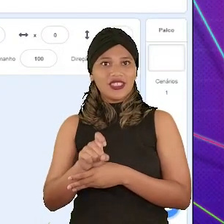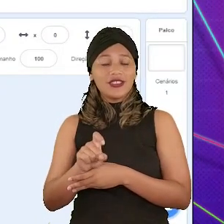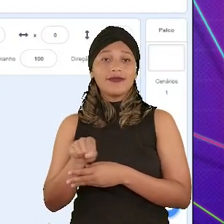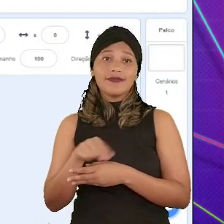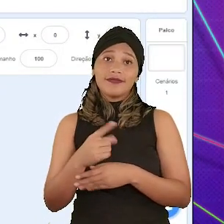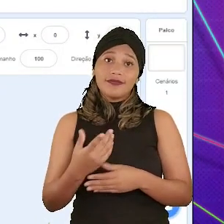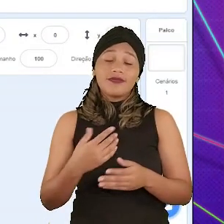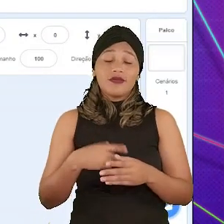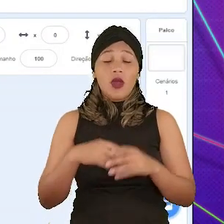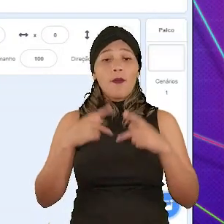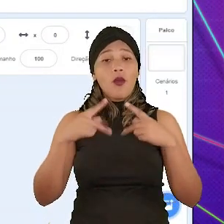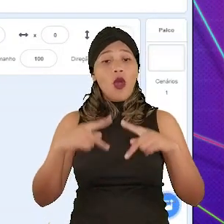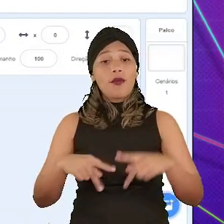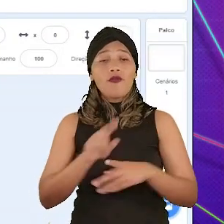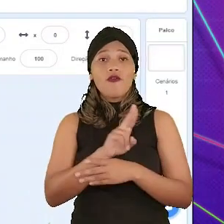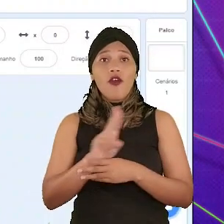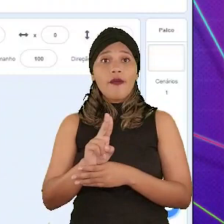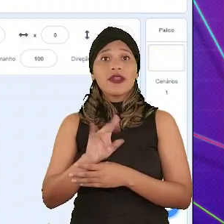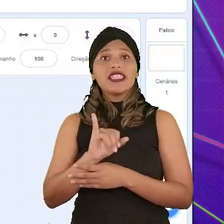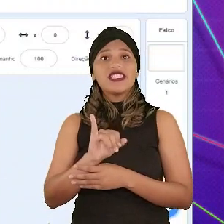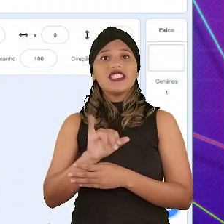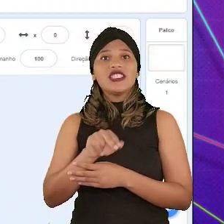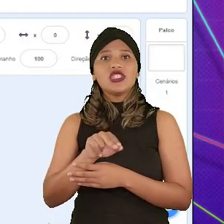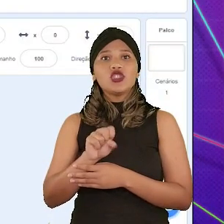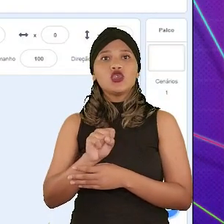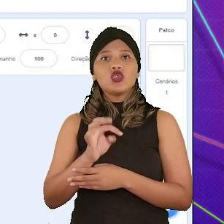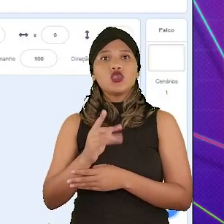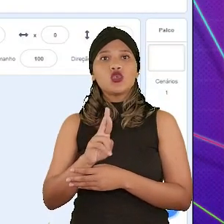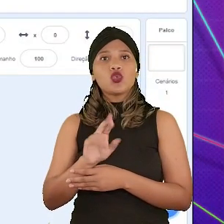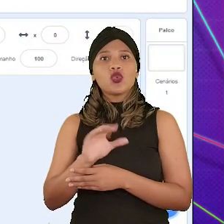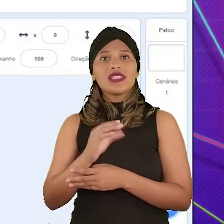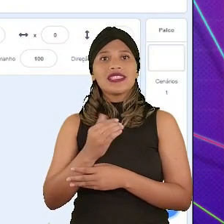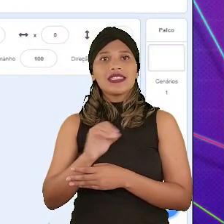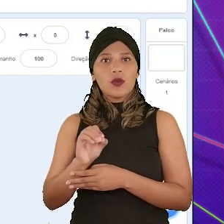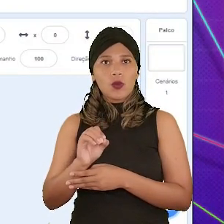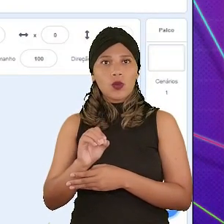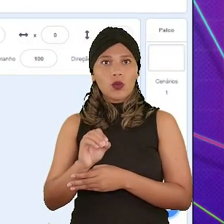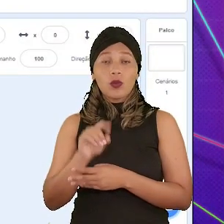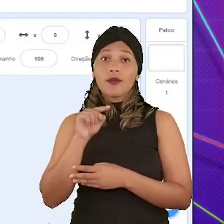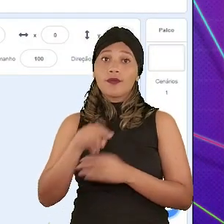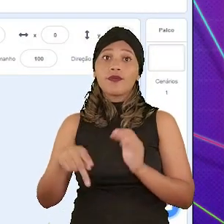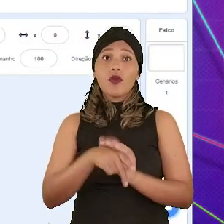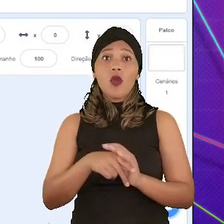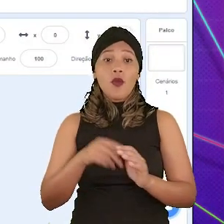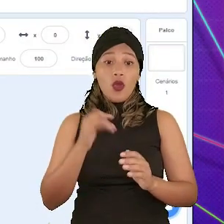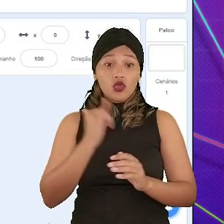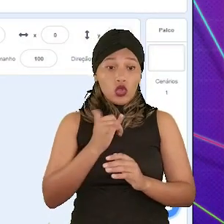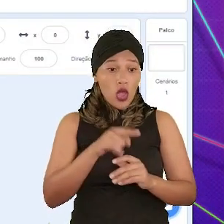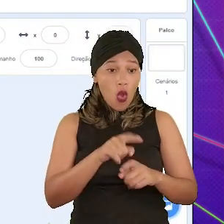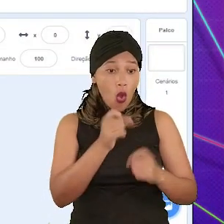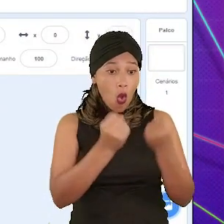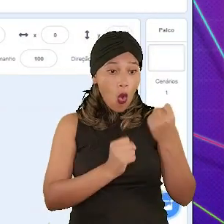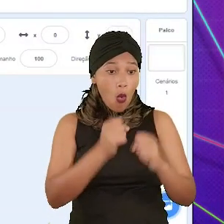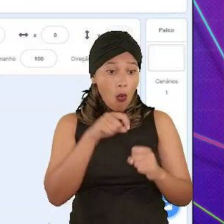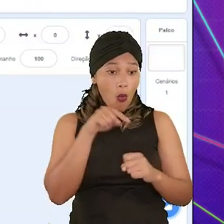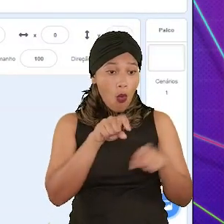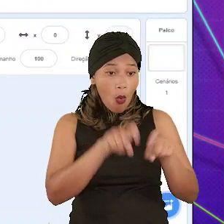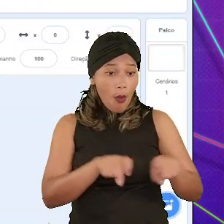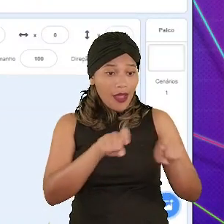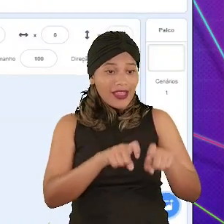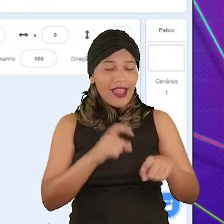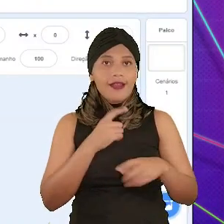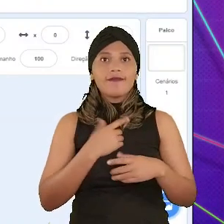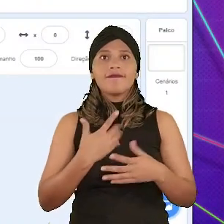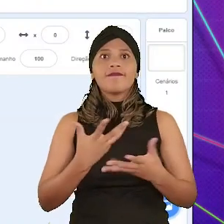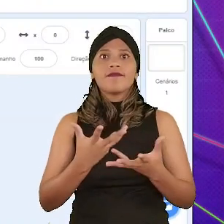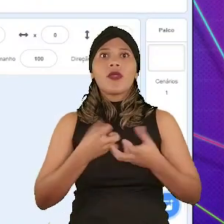Essa junção de blocos se tornou o que na programação chamamos de instrução. Como o nome já diz, é uma instrução para o nosso computador, executar